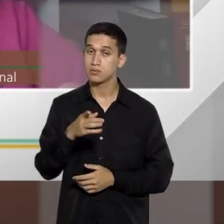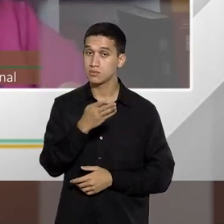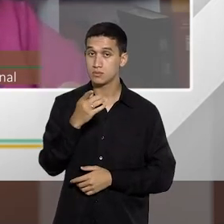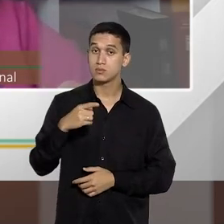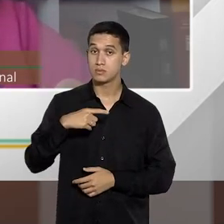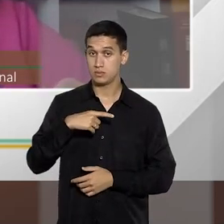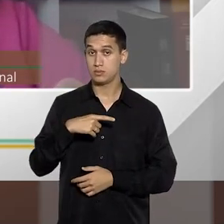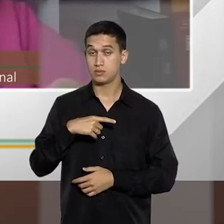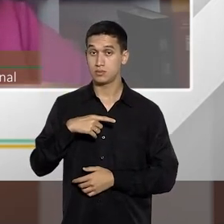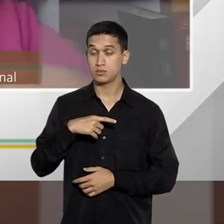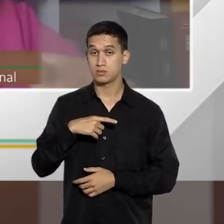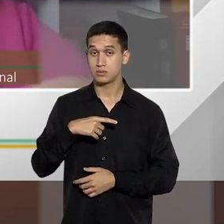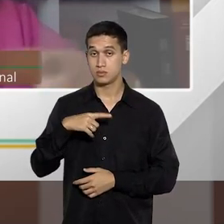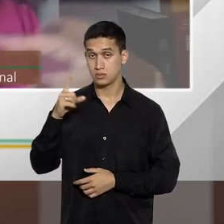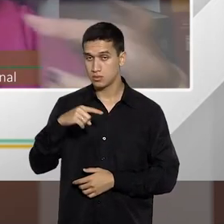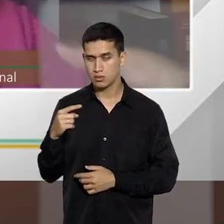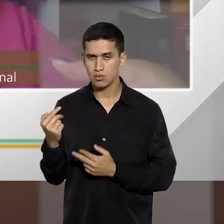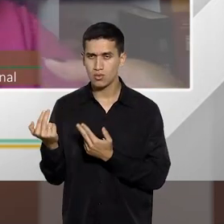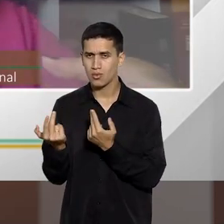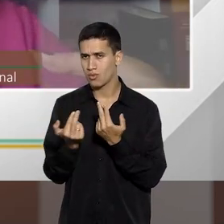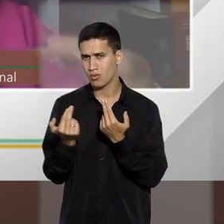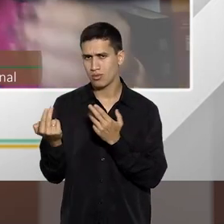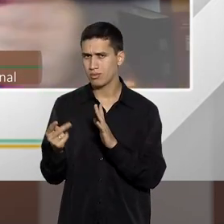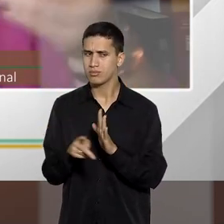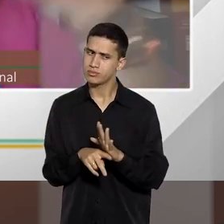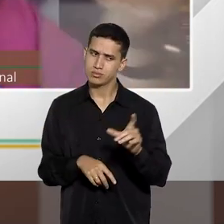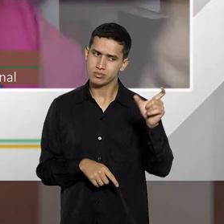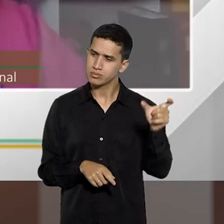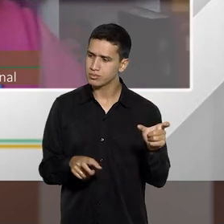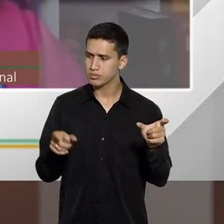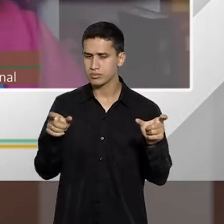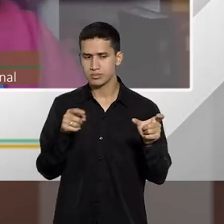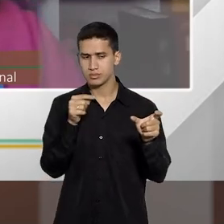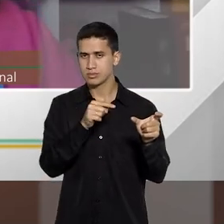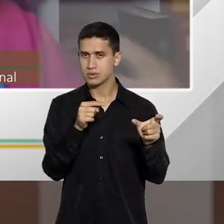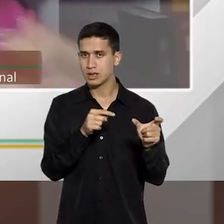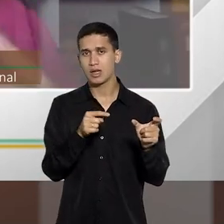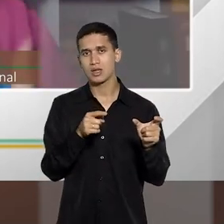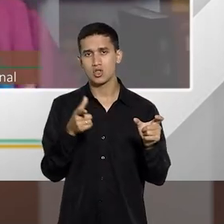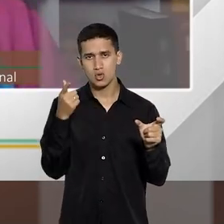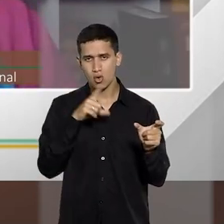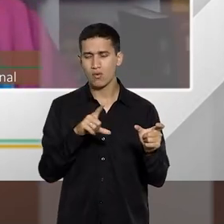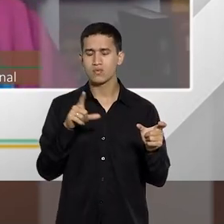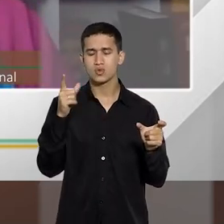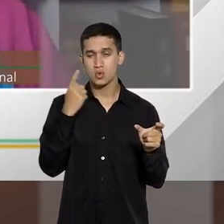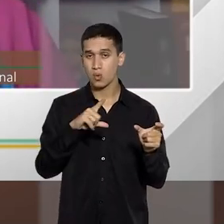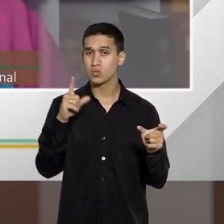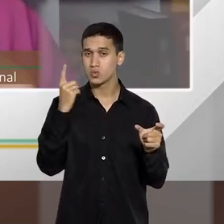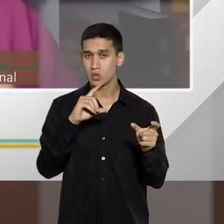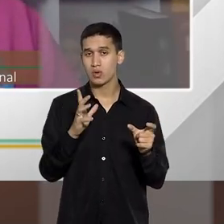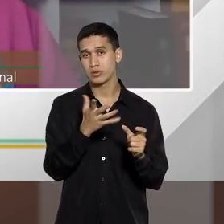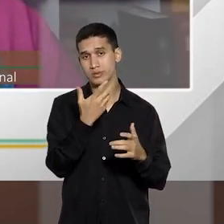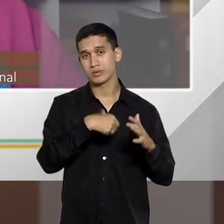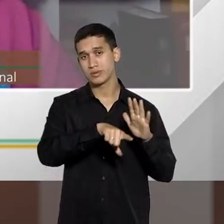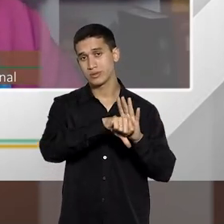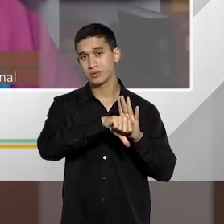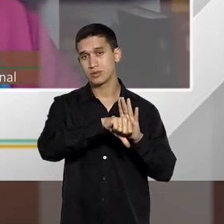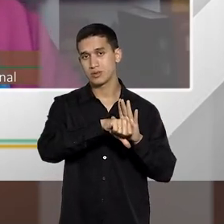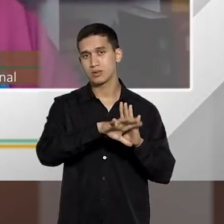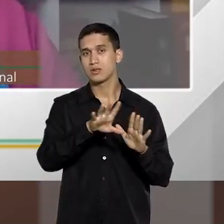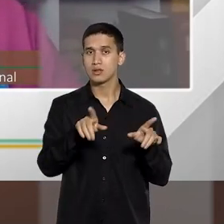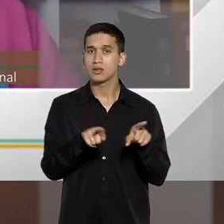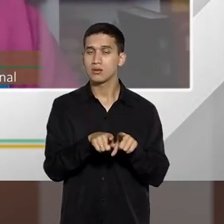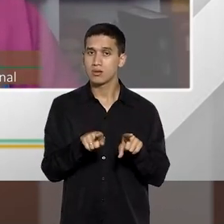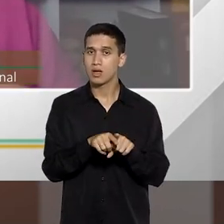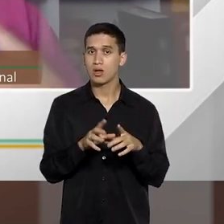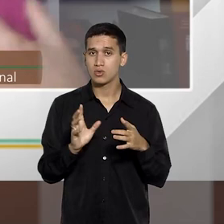é um padrão de conduta reiteradamente praticado. E esse padrão de conduta inclui também o modus